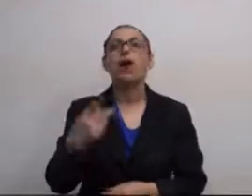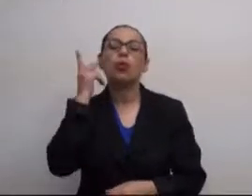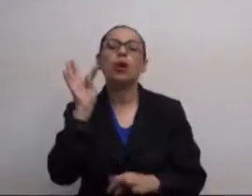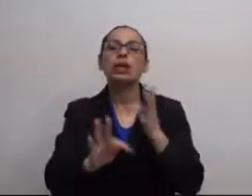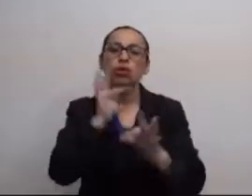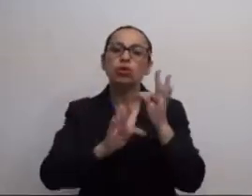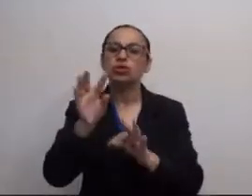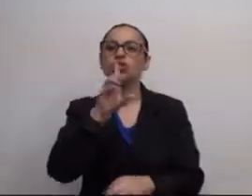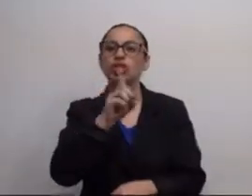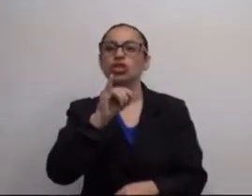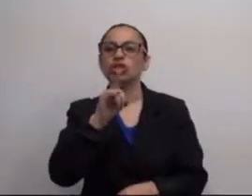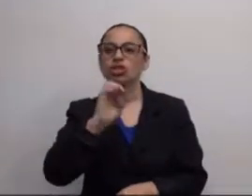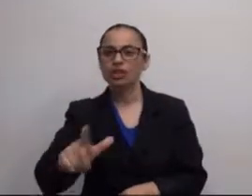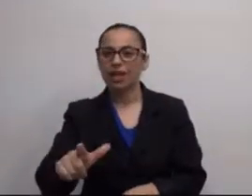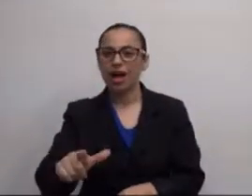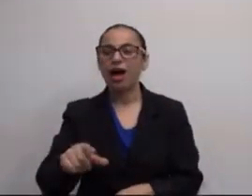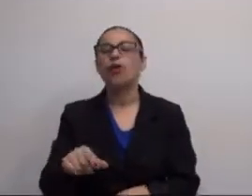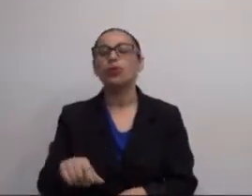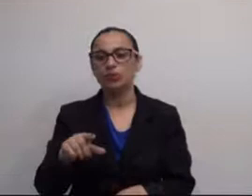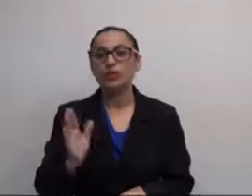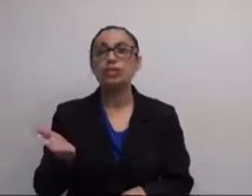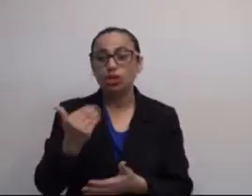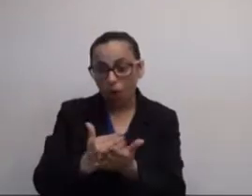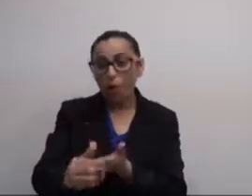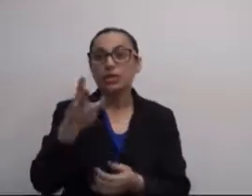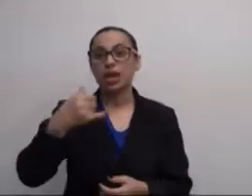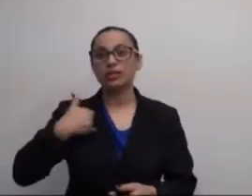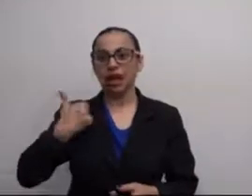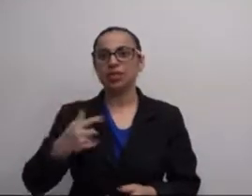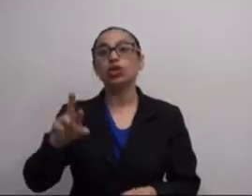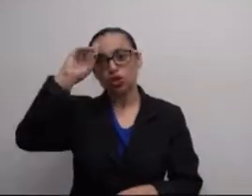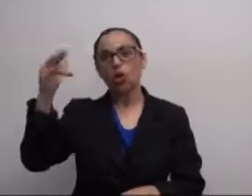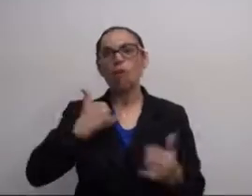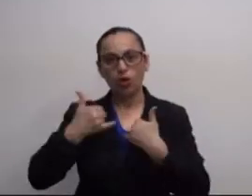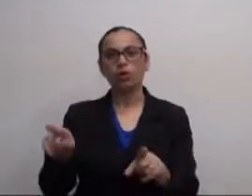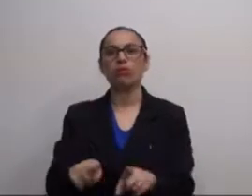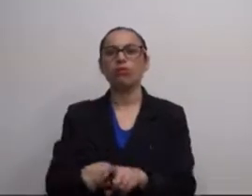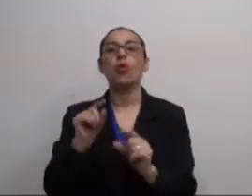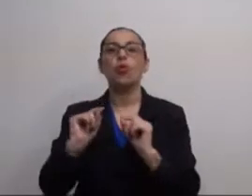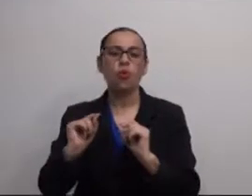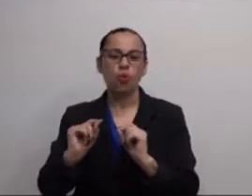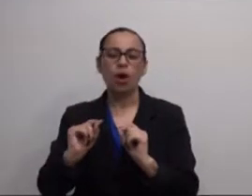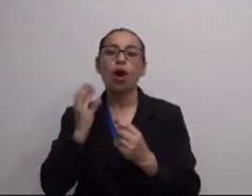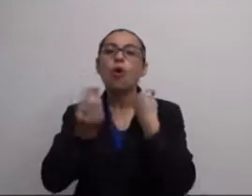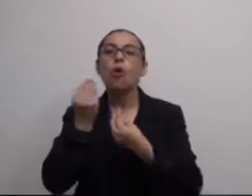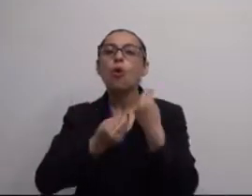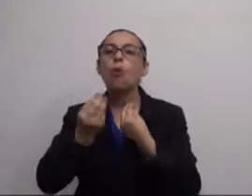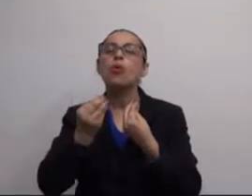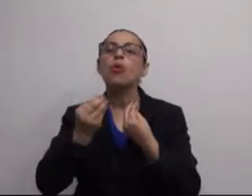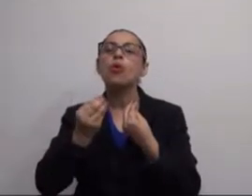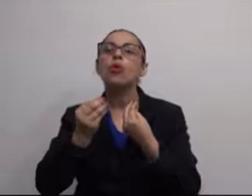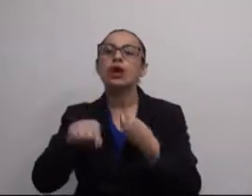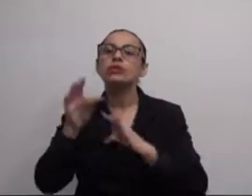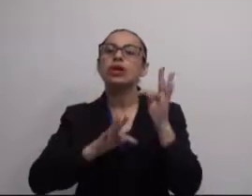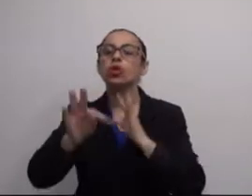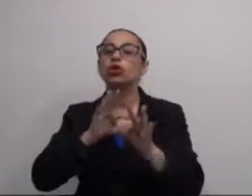do direcionamento. Já é através de uma tecnologia digital, desde os 3 anos de idade. Ele também